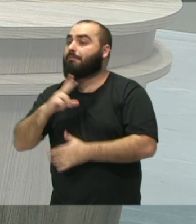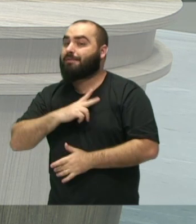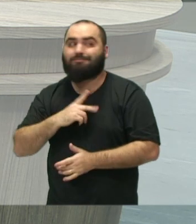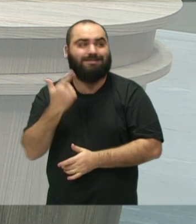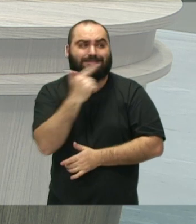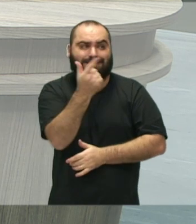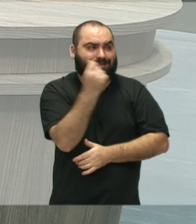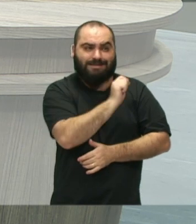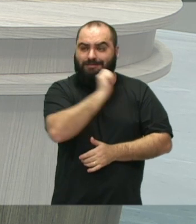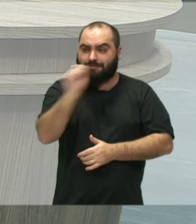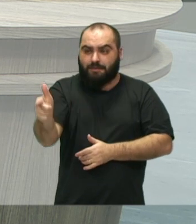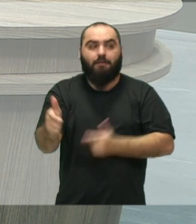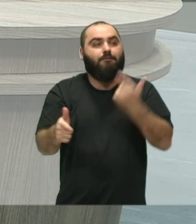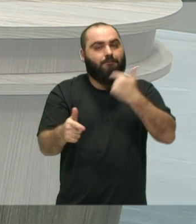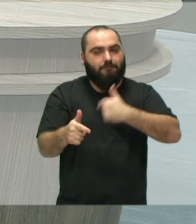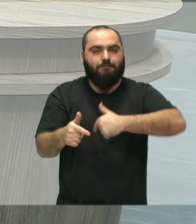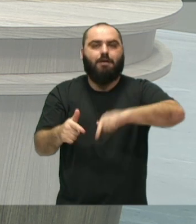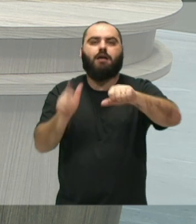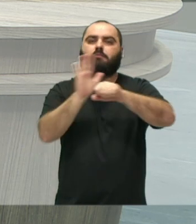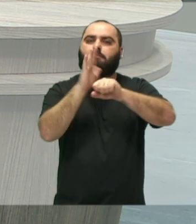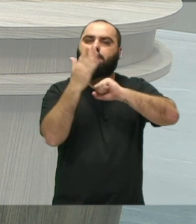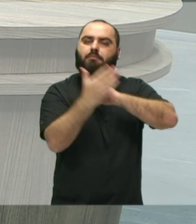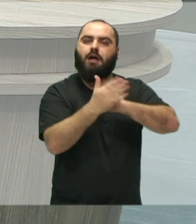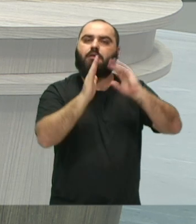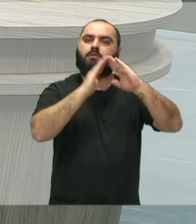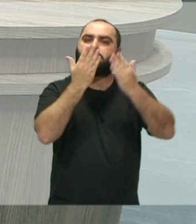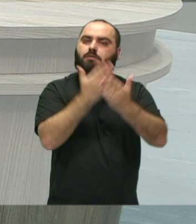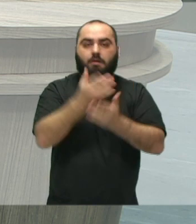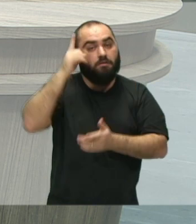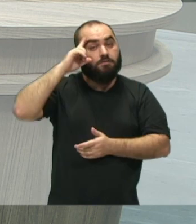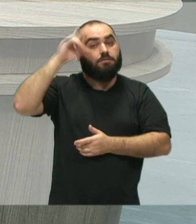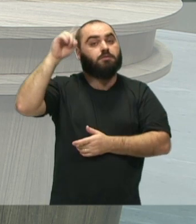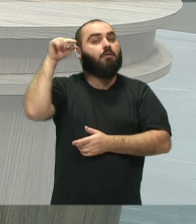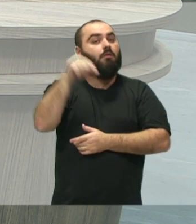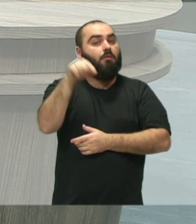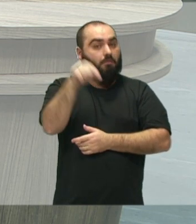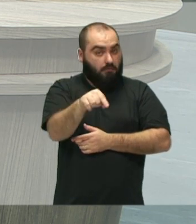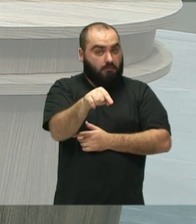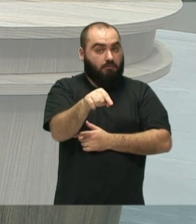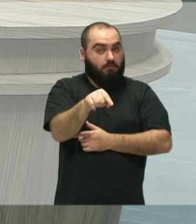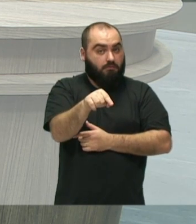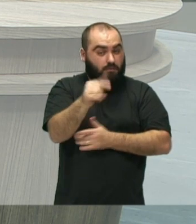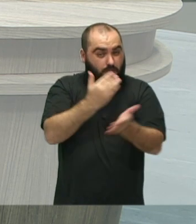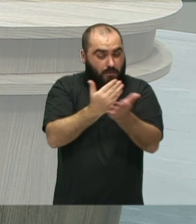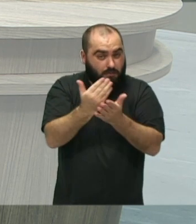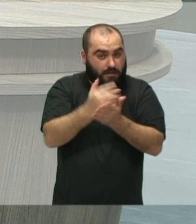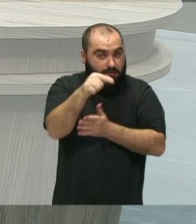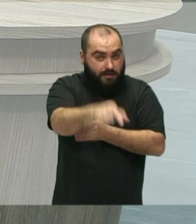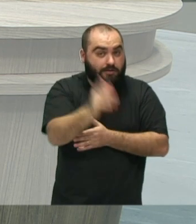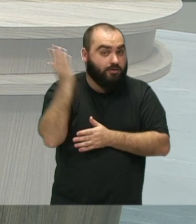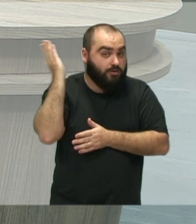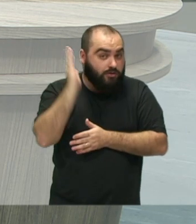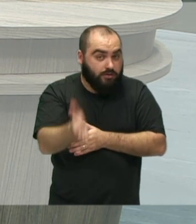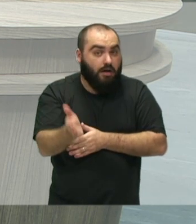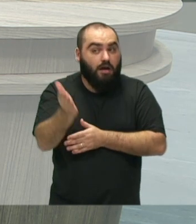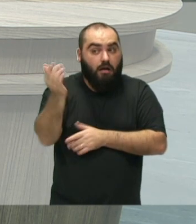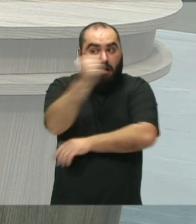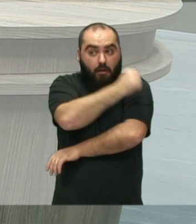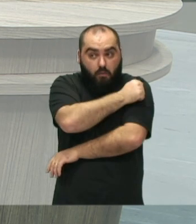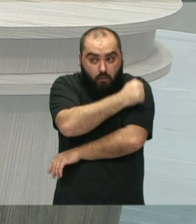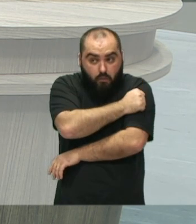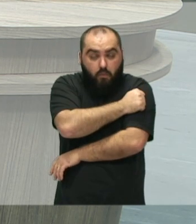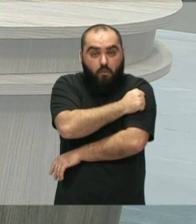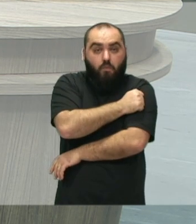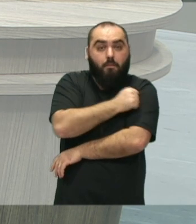às vezes, para desenvolver o instrumento, pode ir no bairro ali no dia do programa. Ali, aquela iniciação já dá condições do aluno, pelo menos,